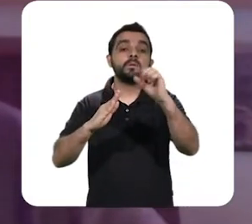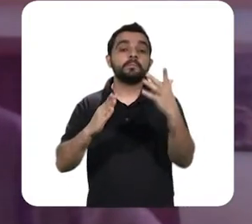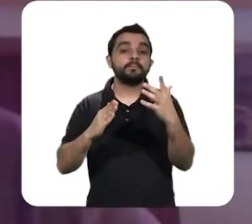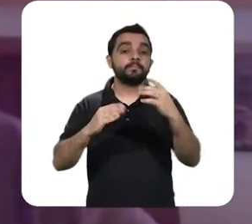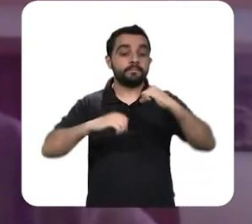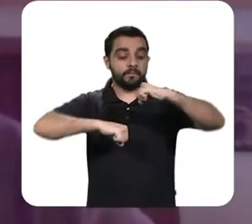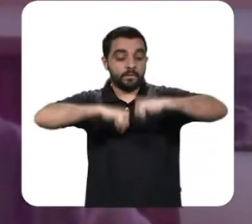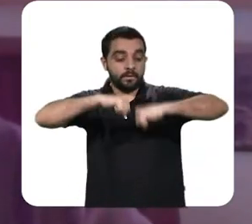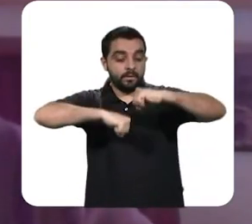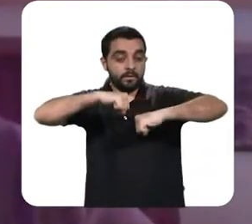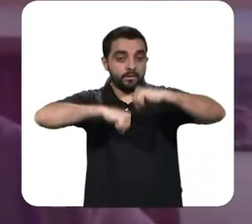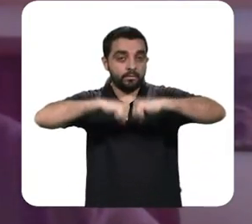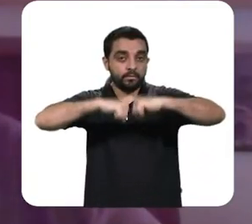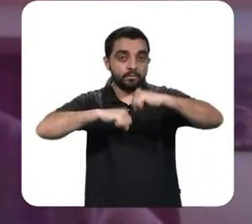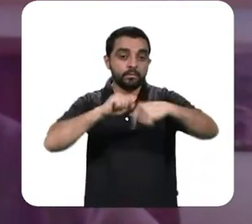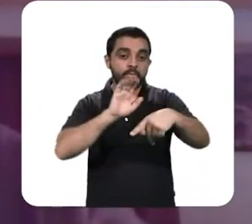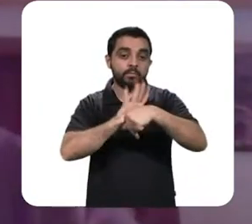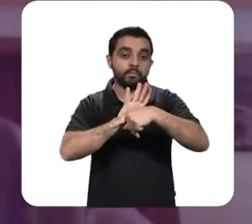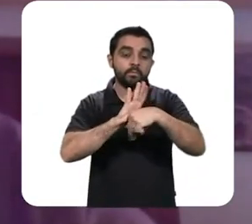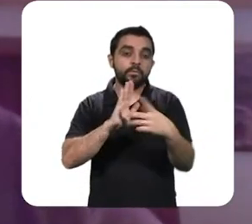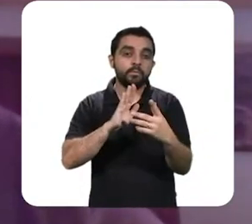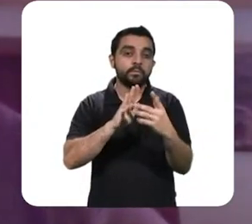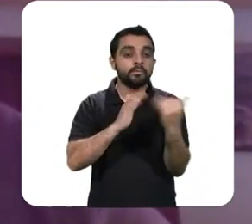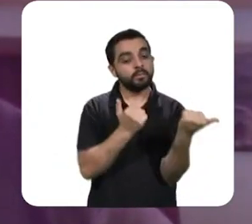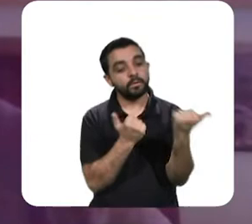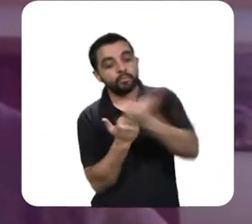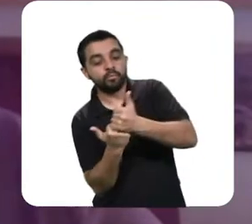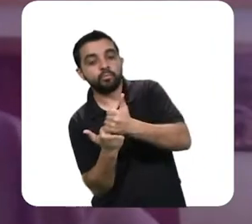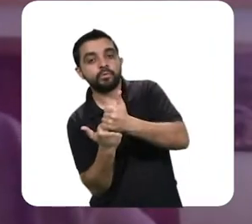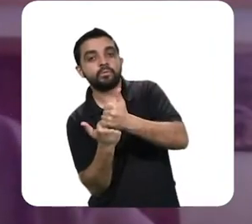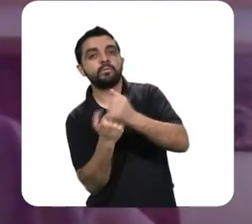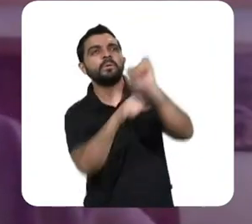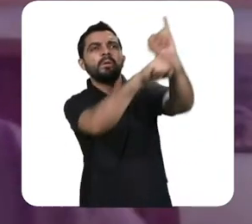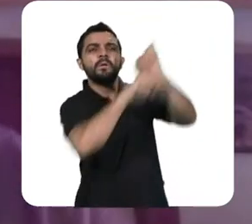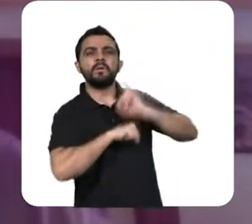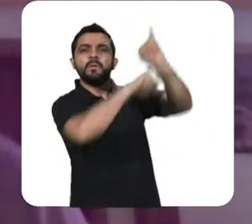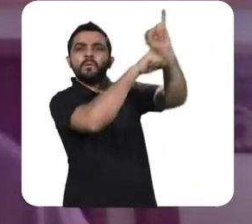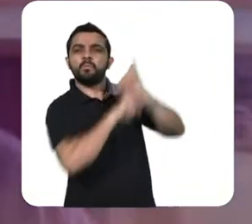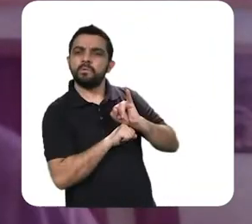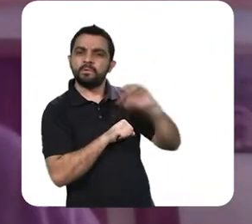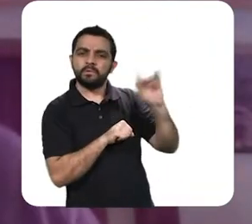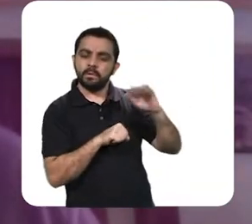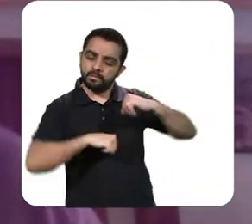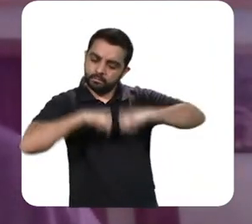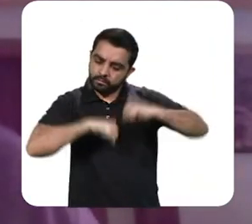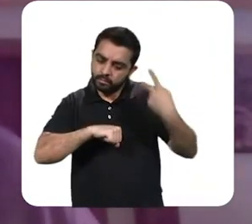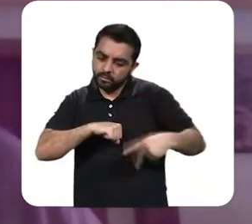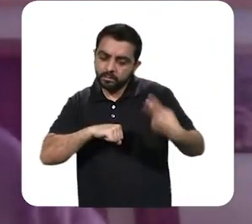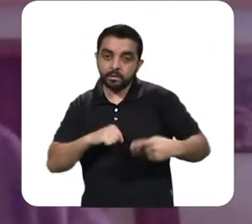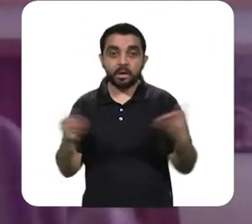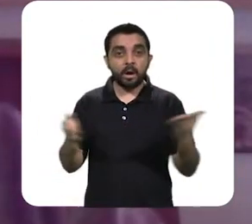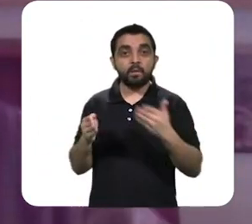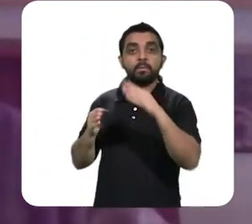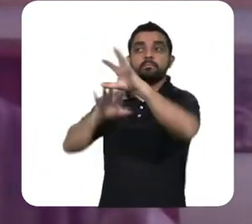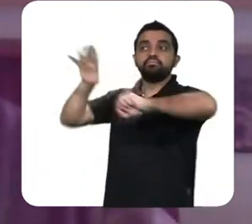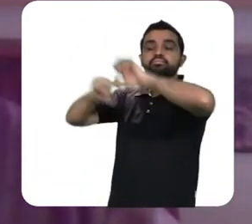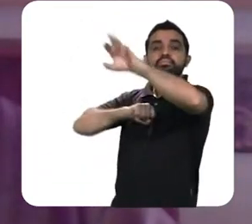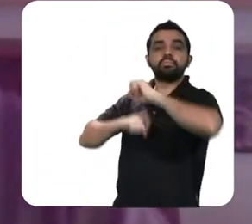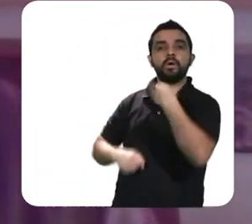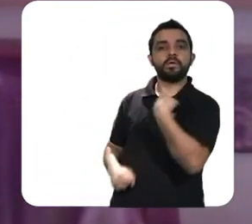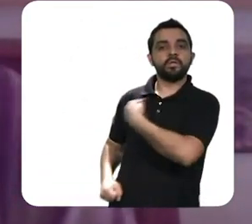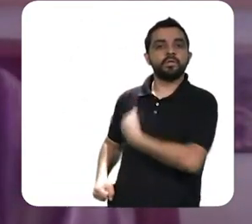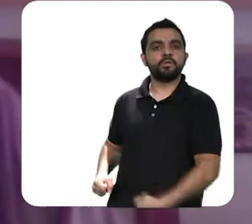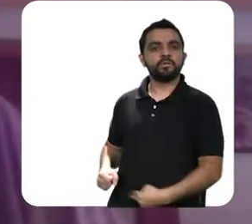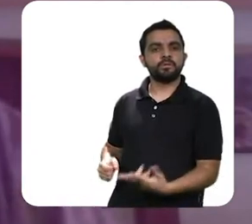por substituição de importações o país tomou a restrição de tudo que industrializado vem da China agora isso não vai acontecer mais